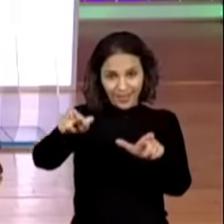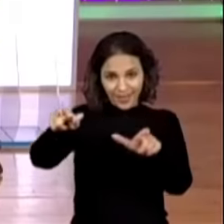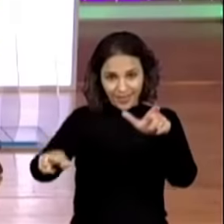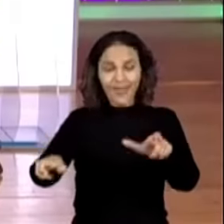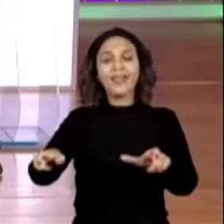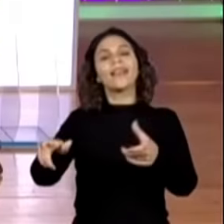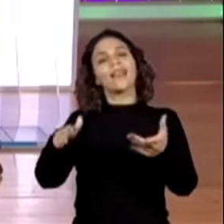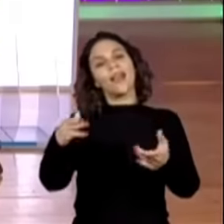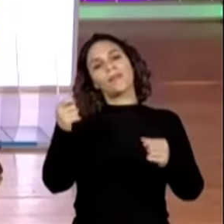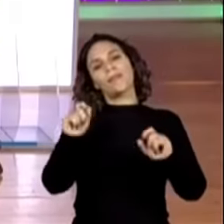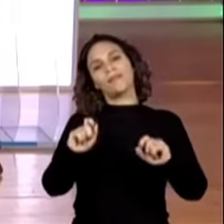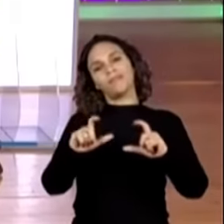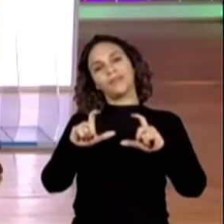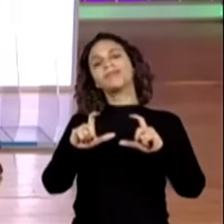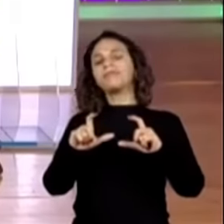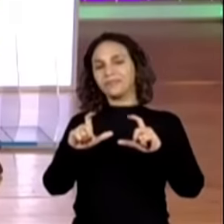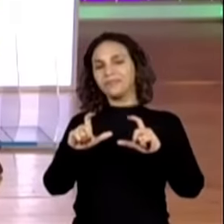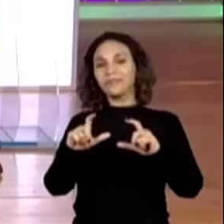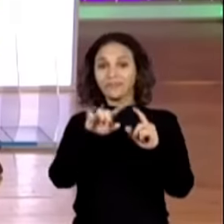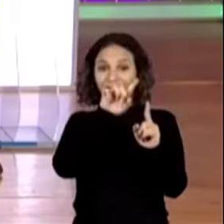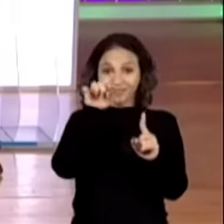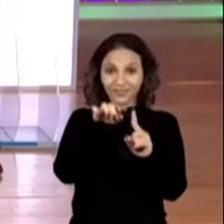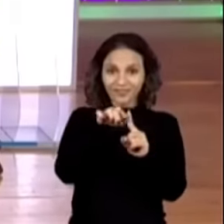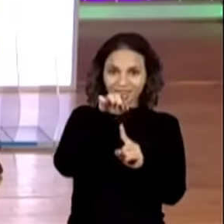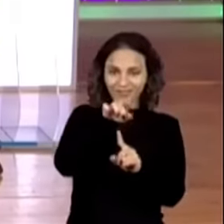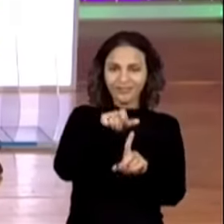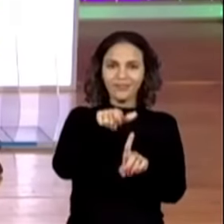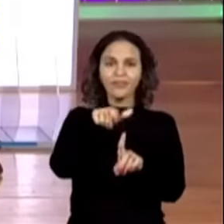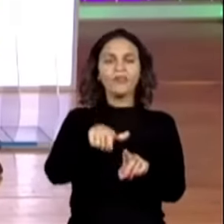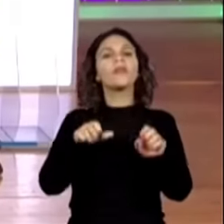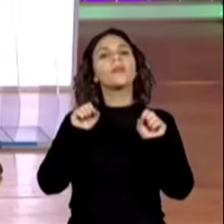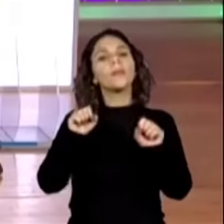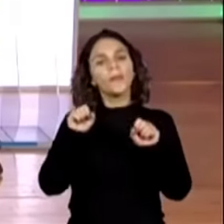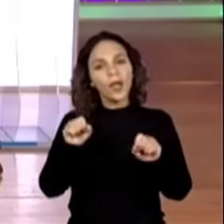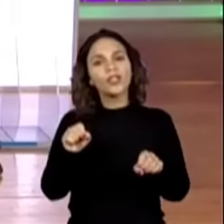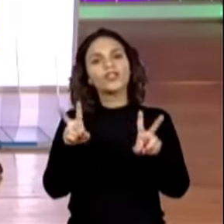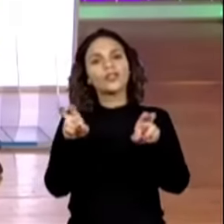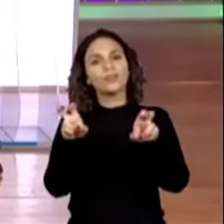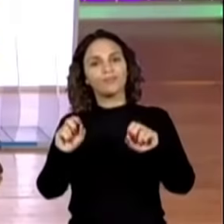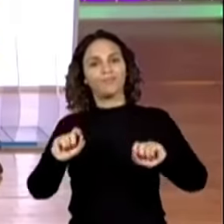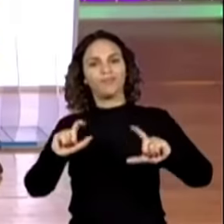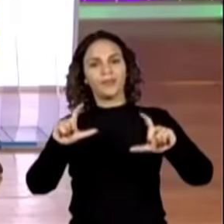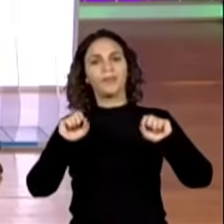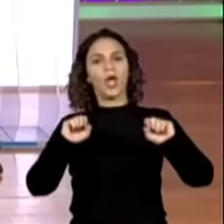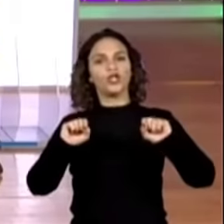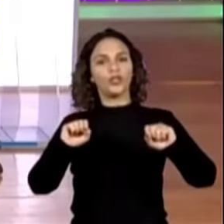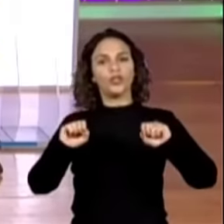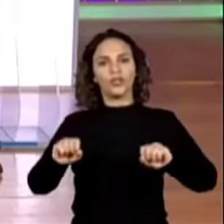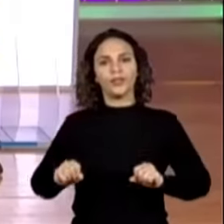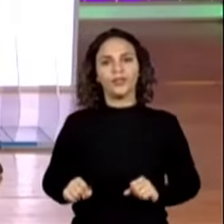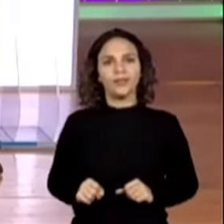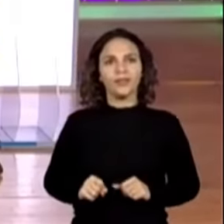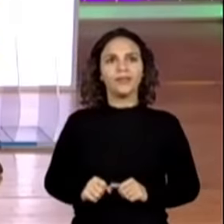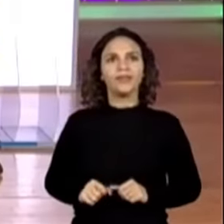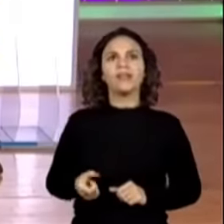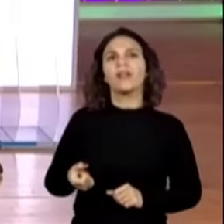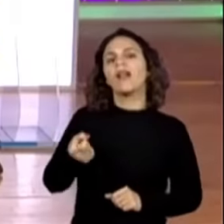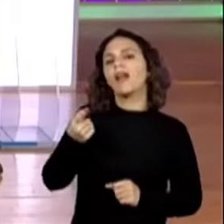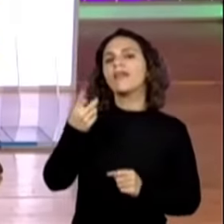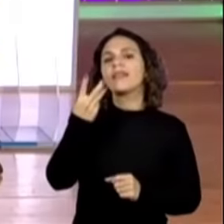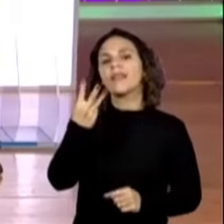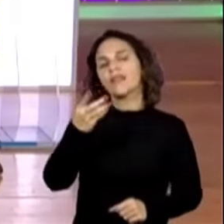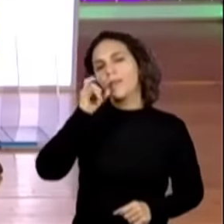nessa referência aos personagens, é por isso que eu posso colocar no título as letras maiúsculas. O pessoal já colocou os três